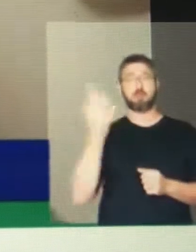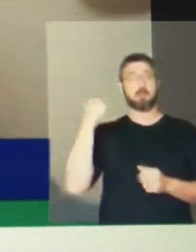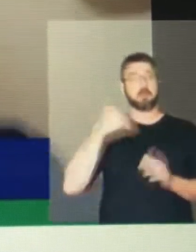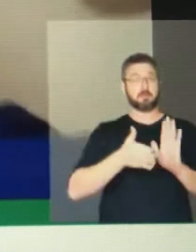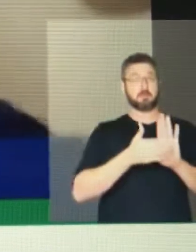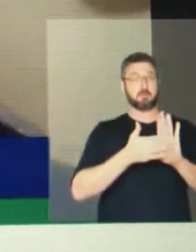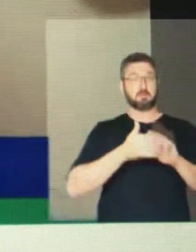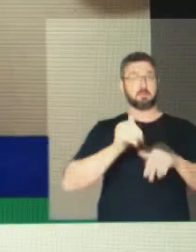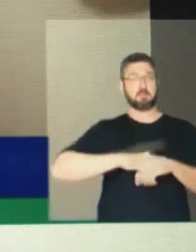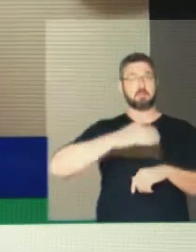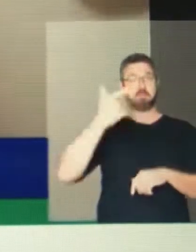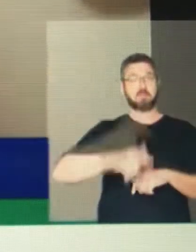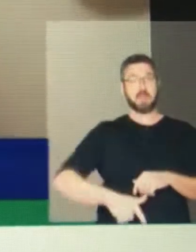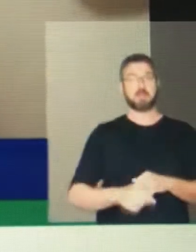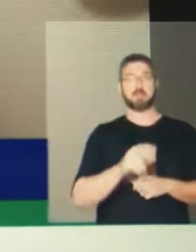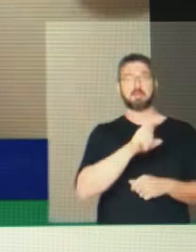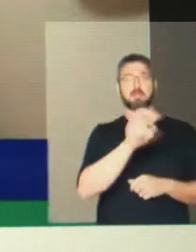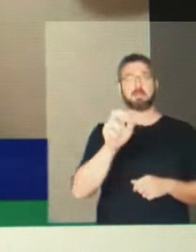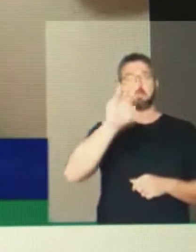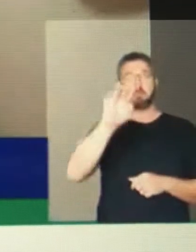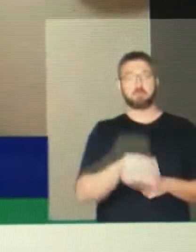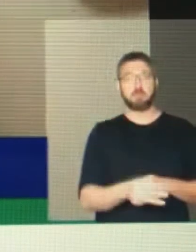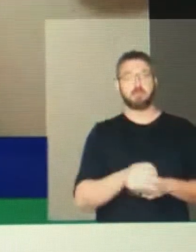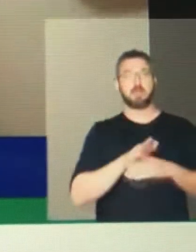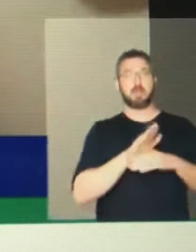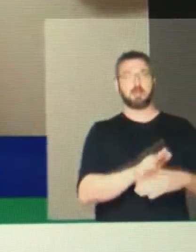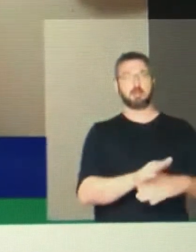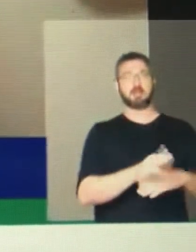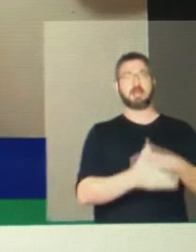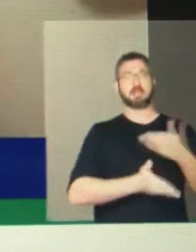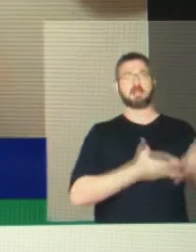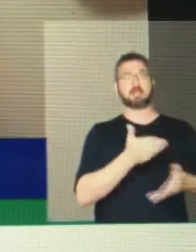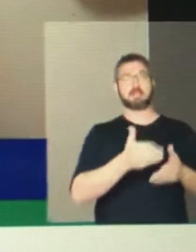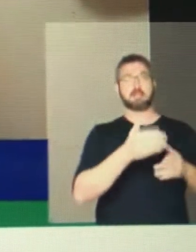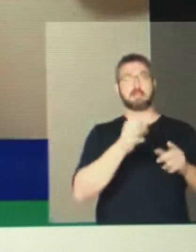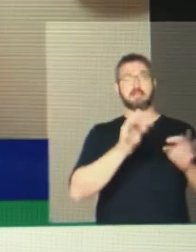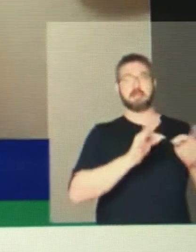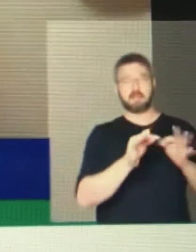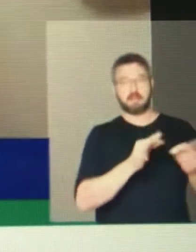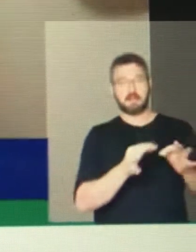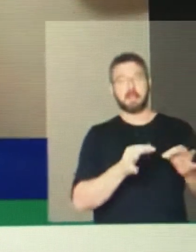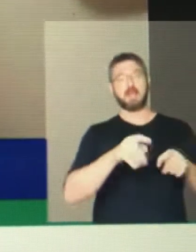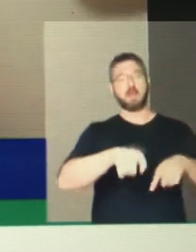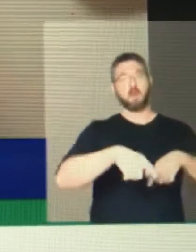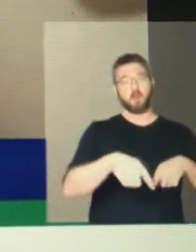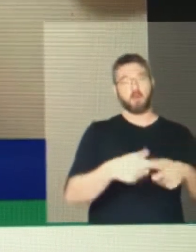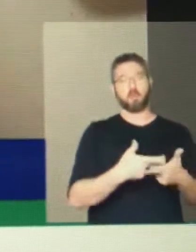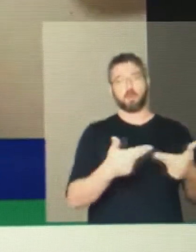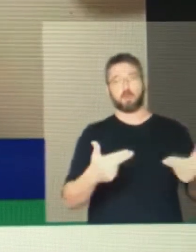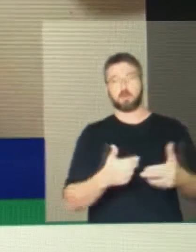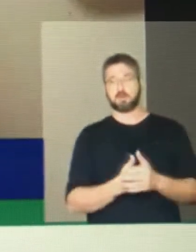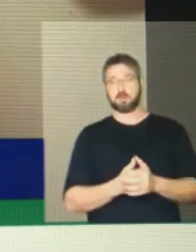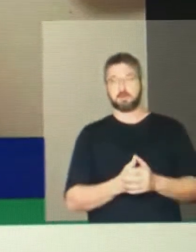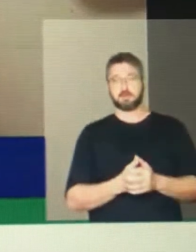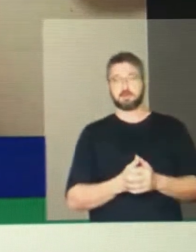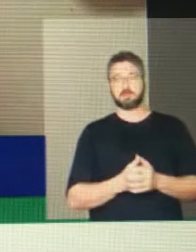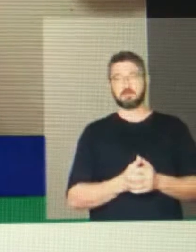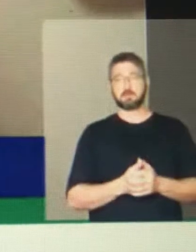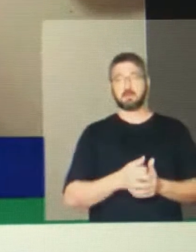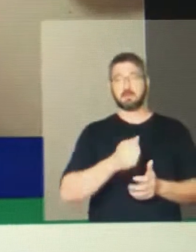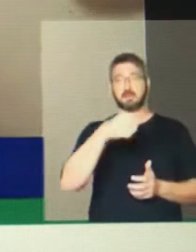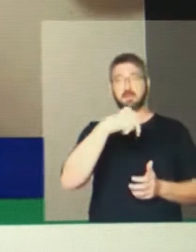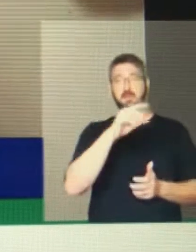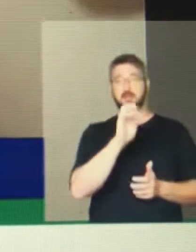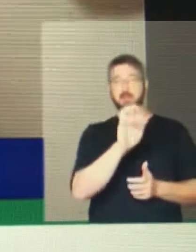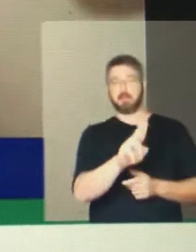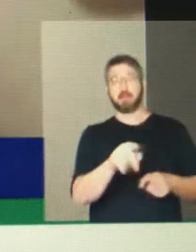A Ceres ficou pressionalizado pela Anaterra. E 200 milhões, presidente, para o Índio, para a titularização das famílias assentadas